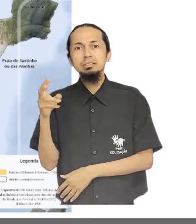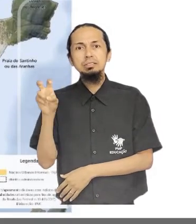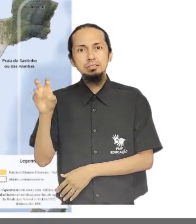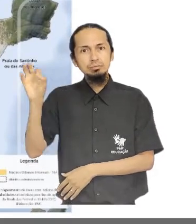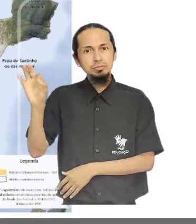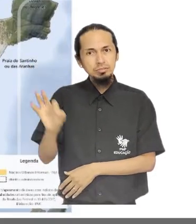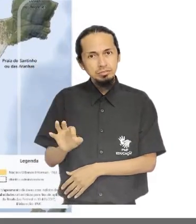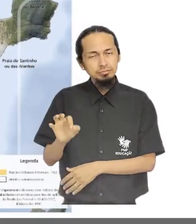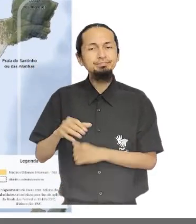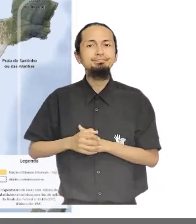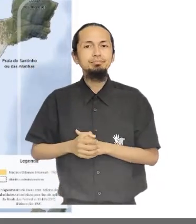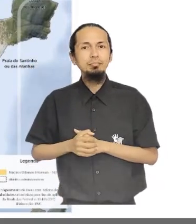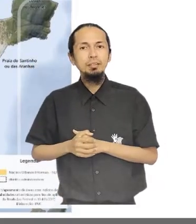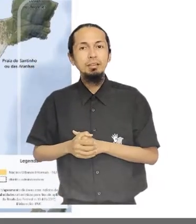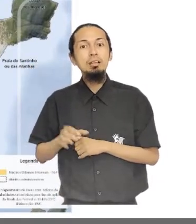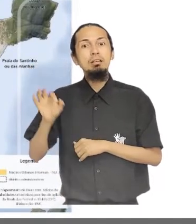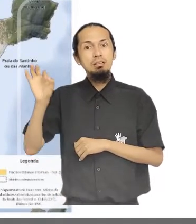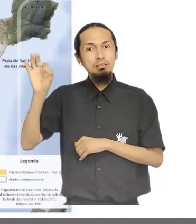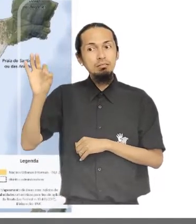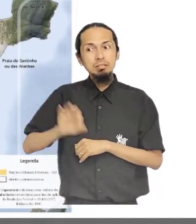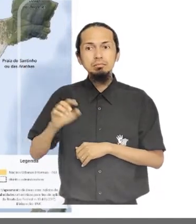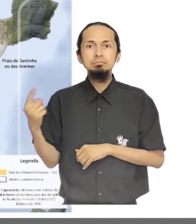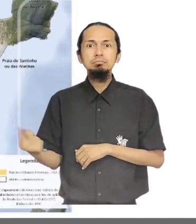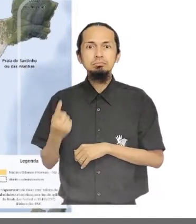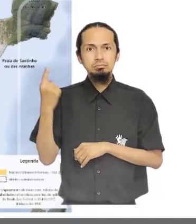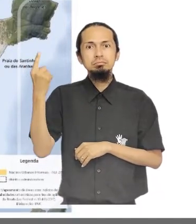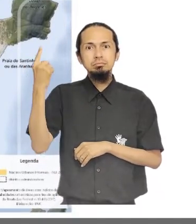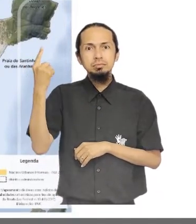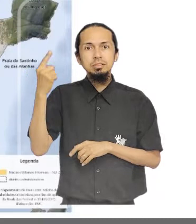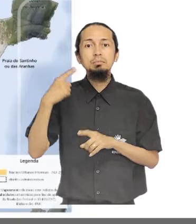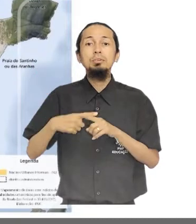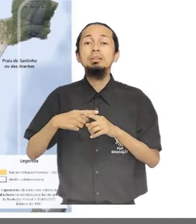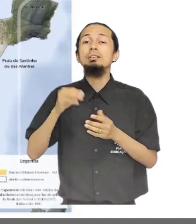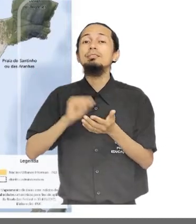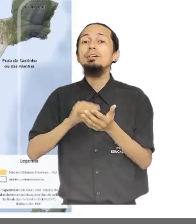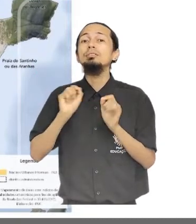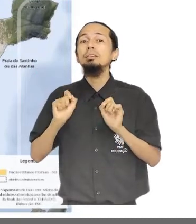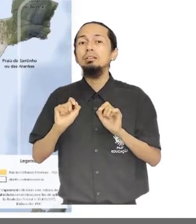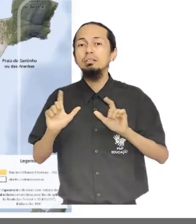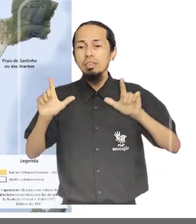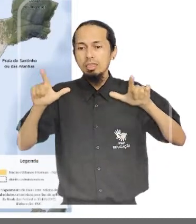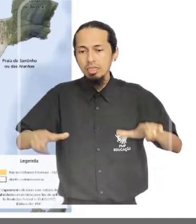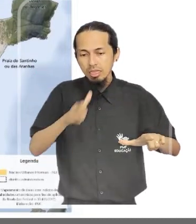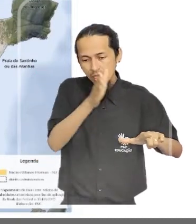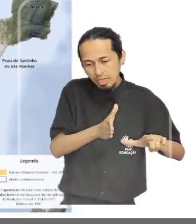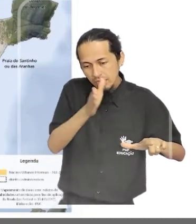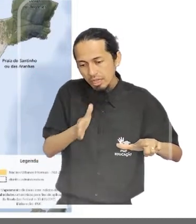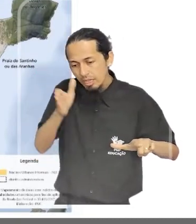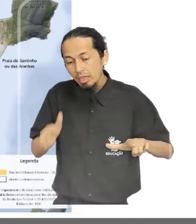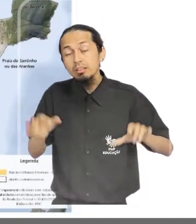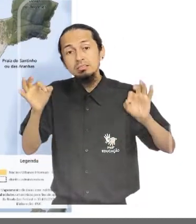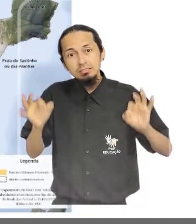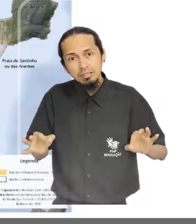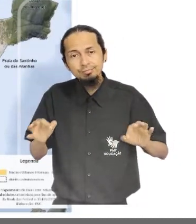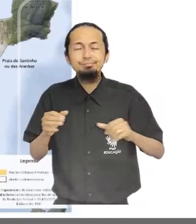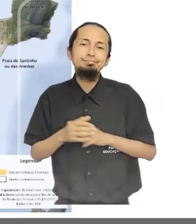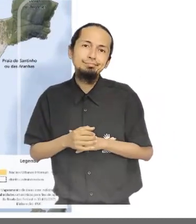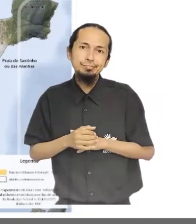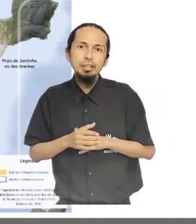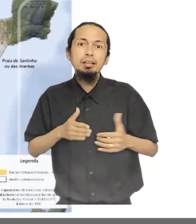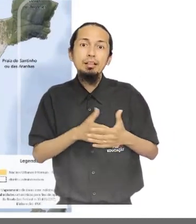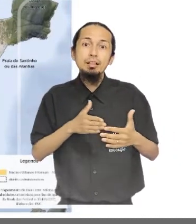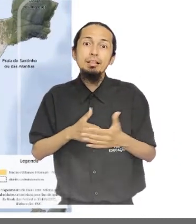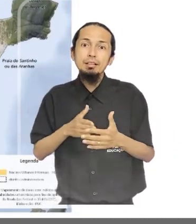,35%. Esse alto índice representa a falta de parcelamento regular do solo, que